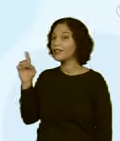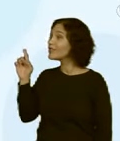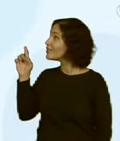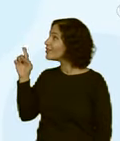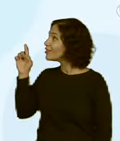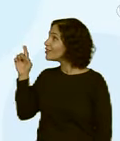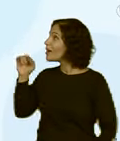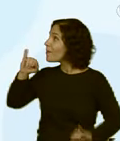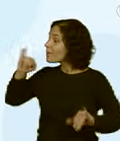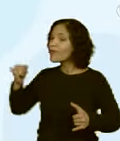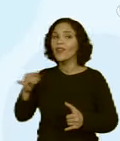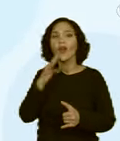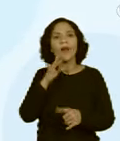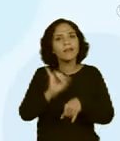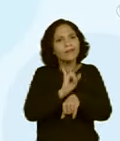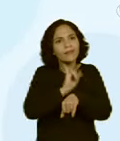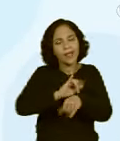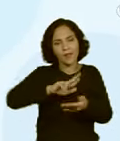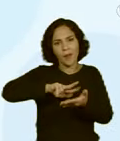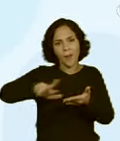ajudar no seu orçamento.